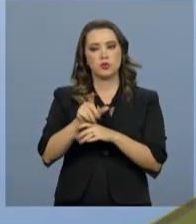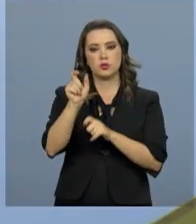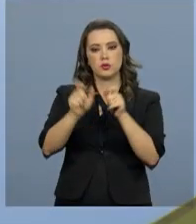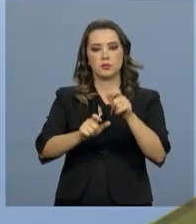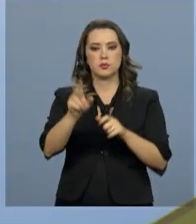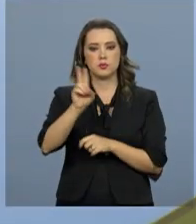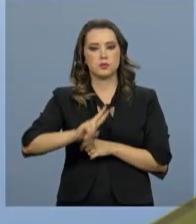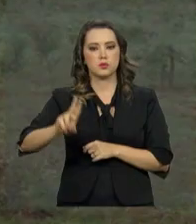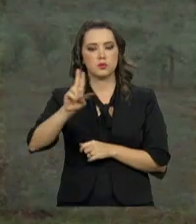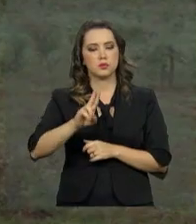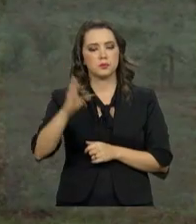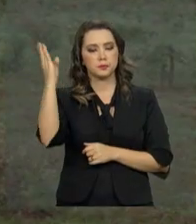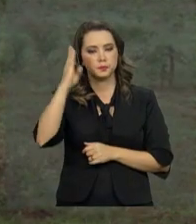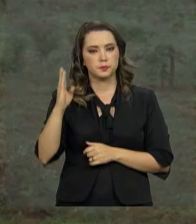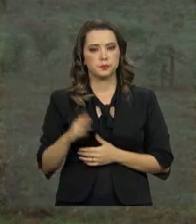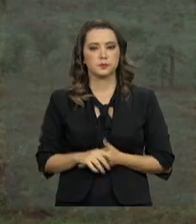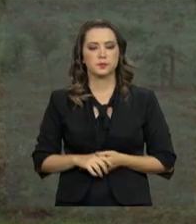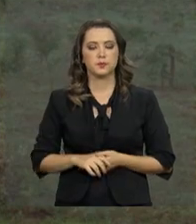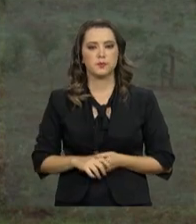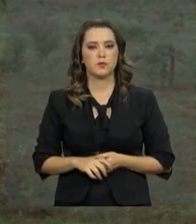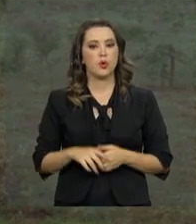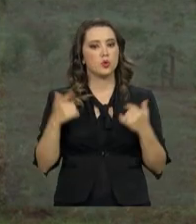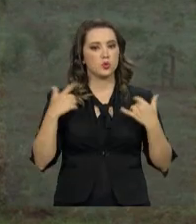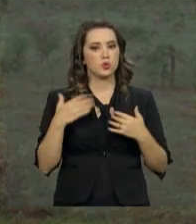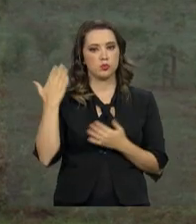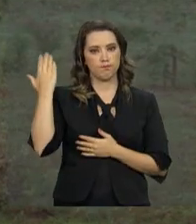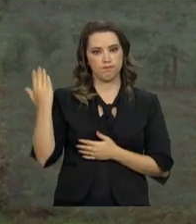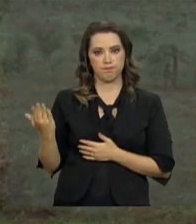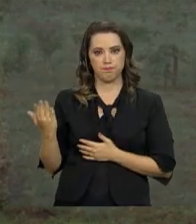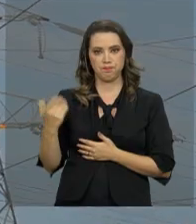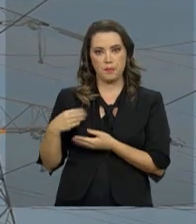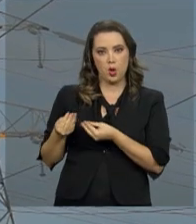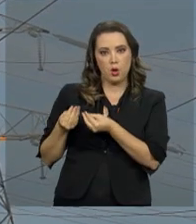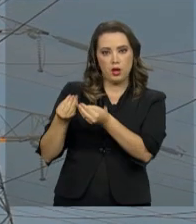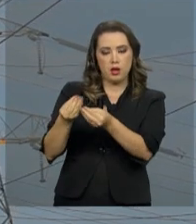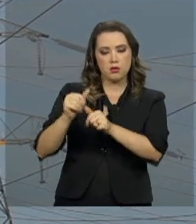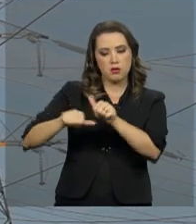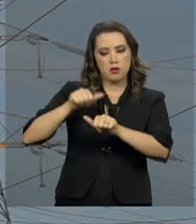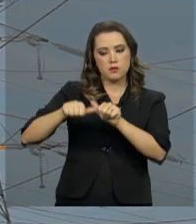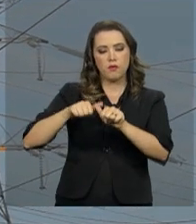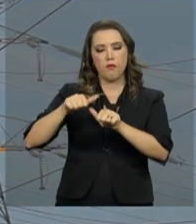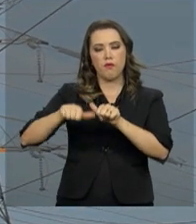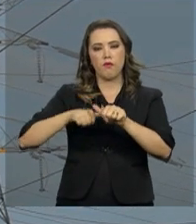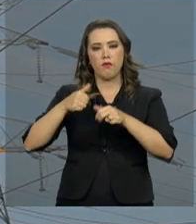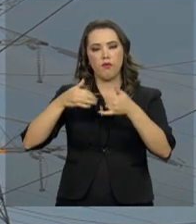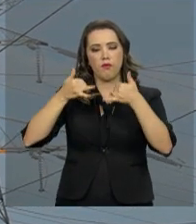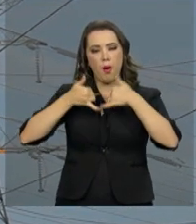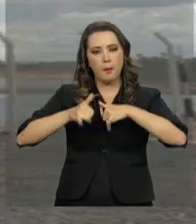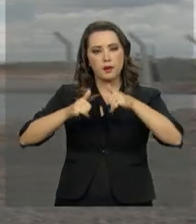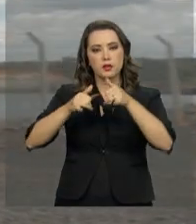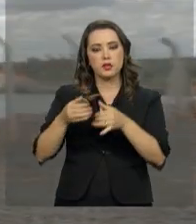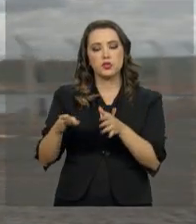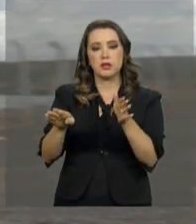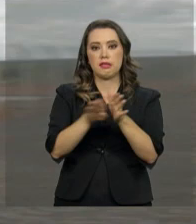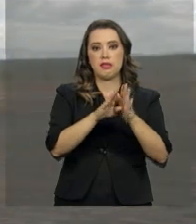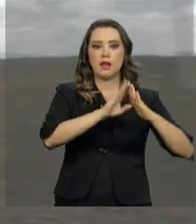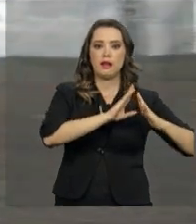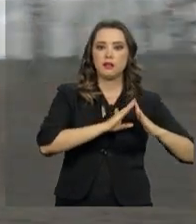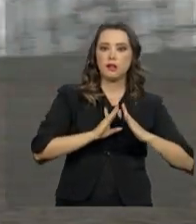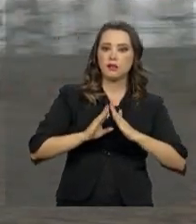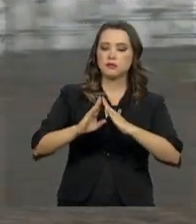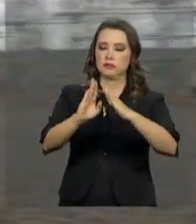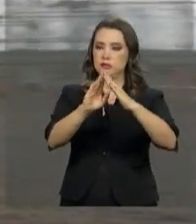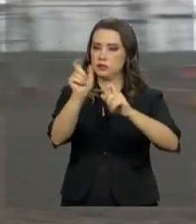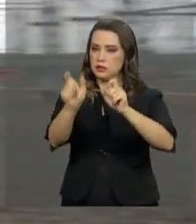de energia elétrica do Brasil. As linhas de transmissão levam energia das usinas geradoras até os consumidores. Em cada lote,